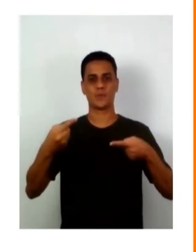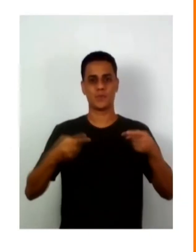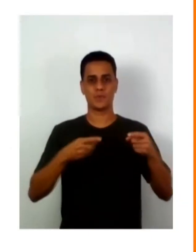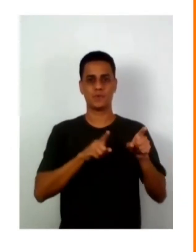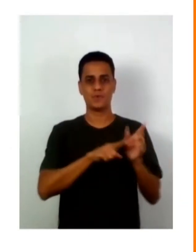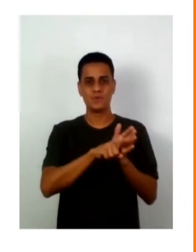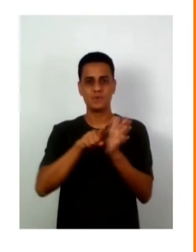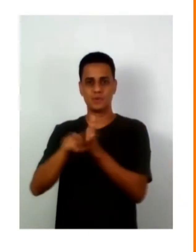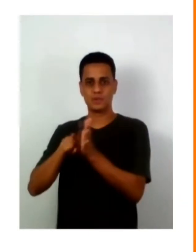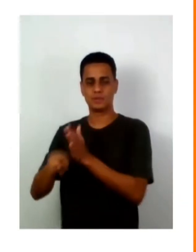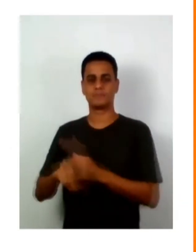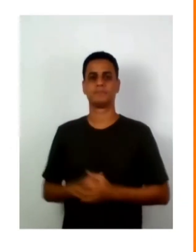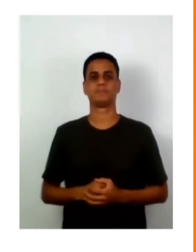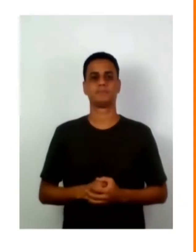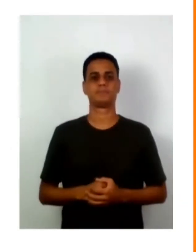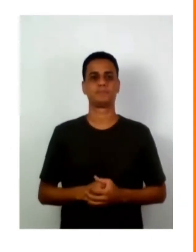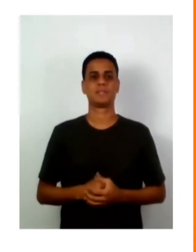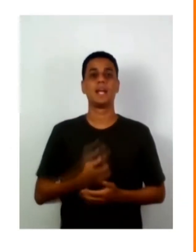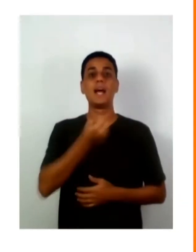Boa tarde.